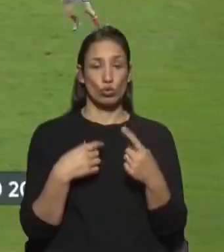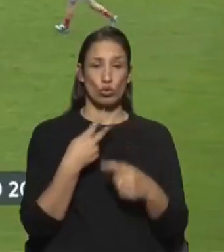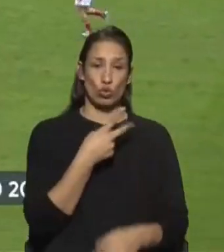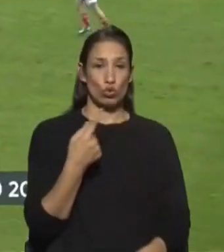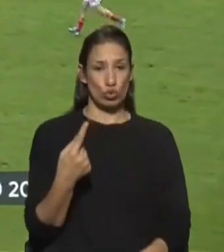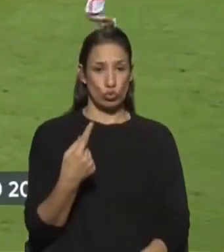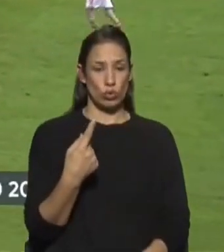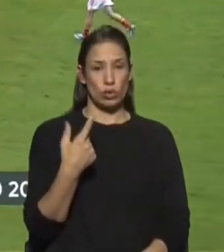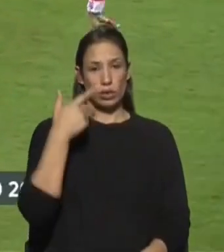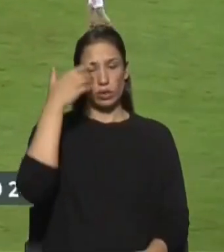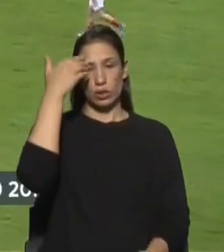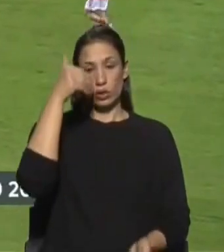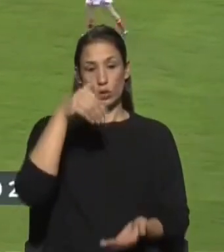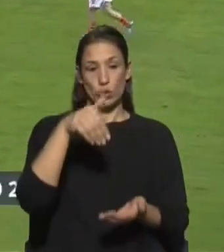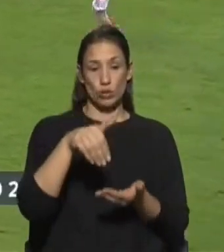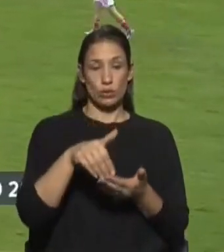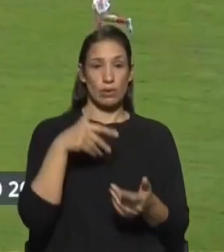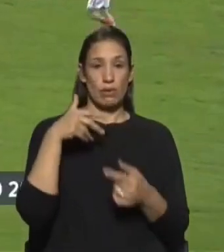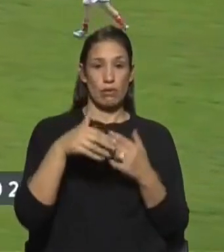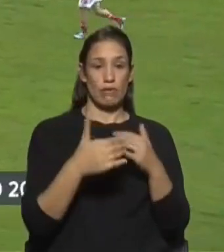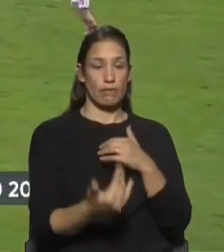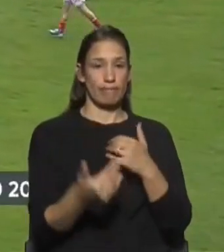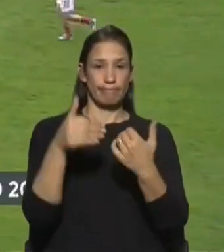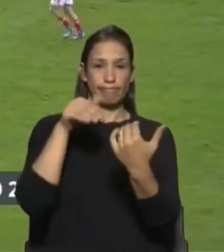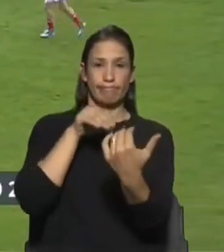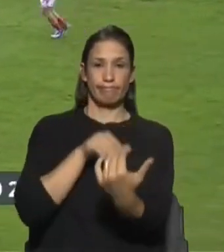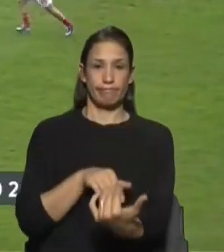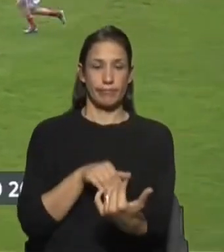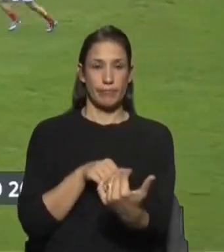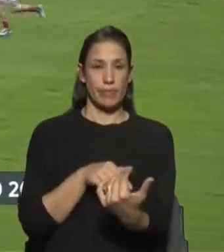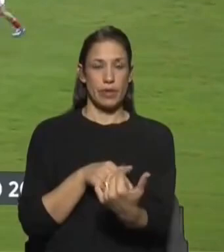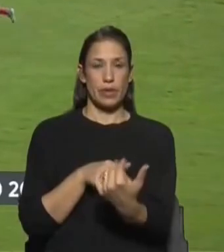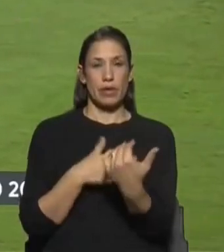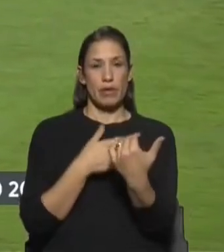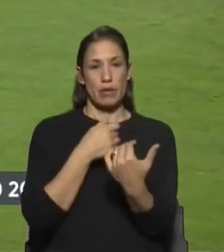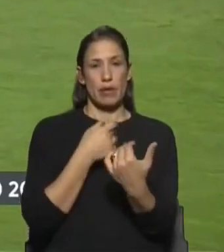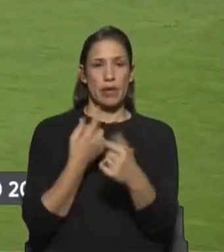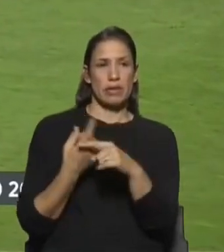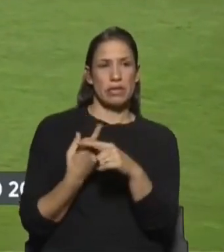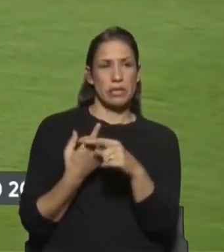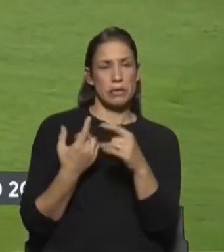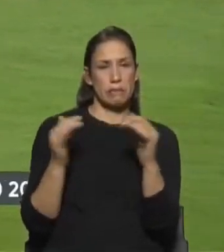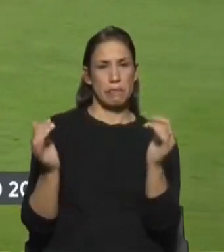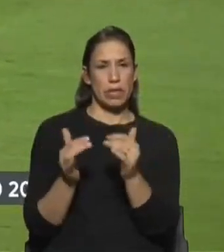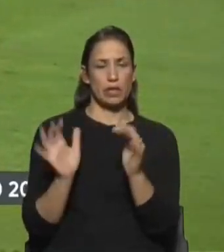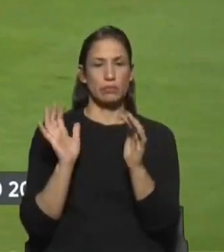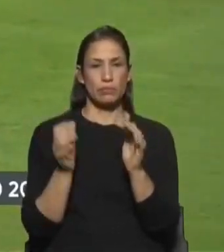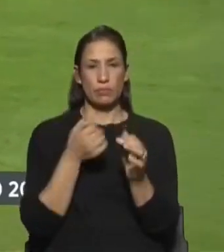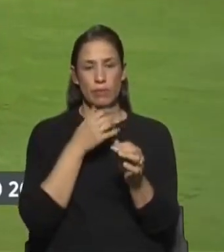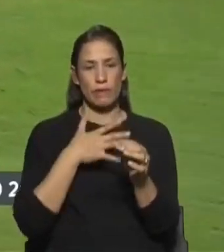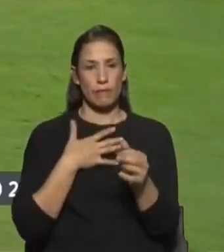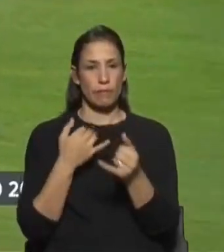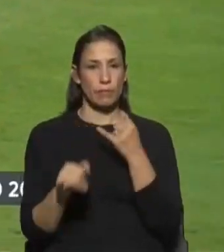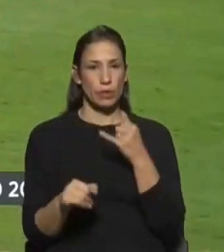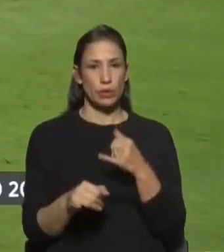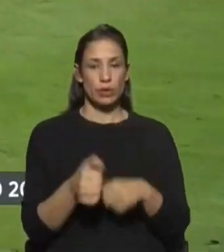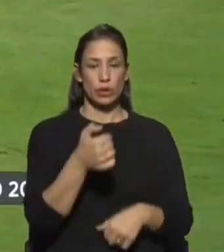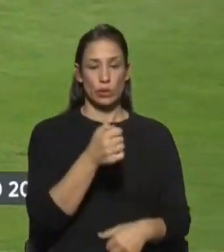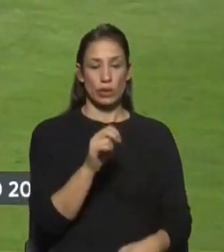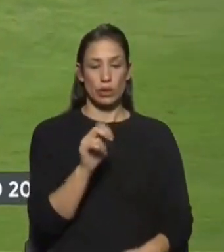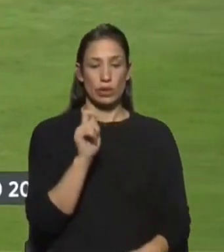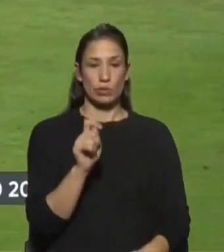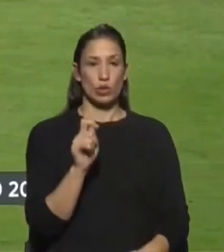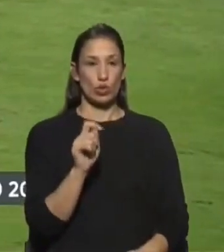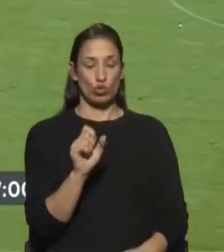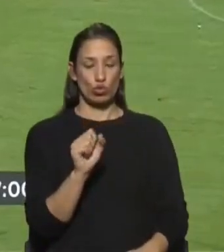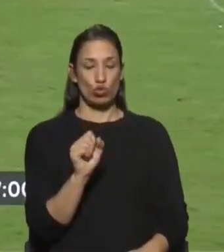A segunda parte foi menos interessante, mas com o Benfica a ser sempre mais perigoso. Minuto 53, Gonçalo Guedes, lançado para a